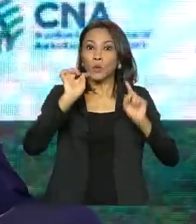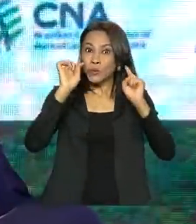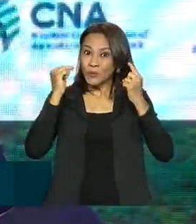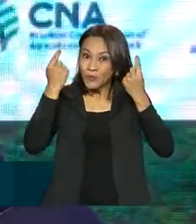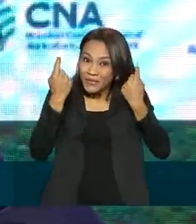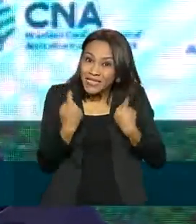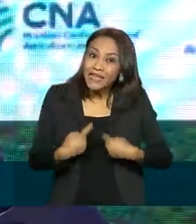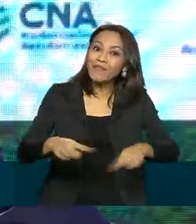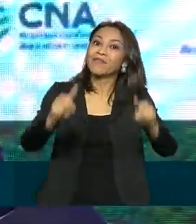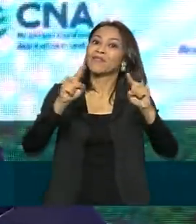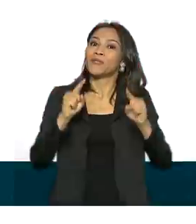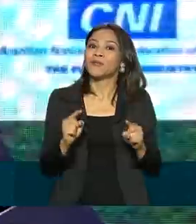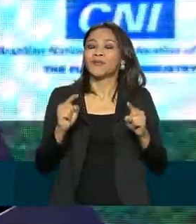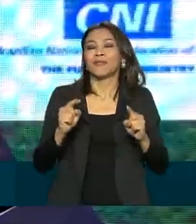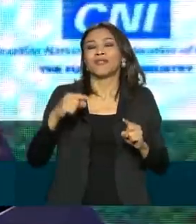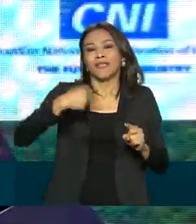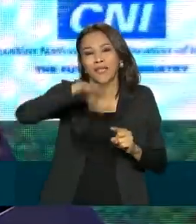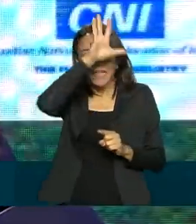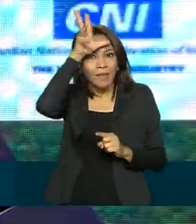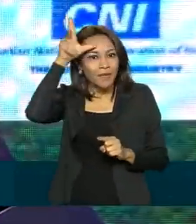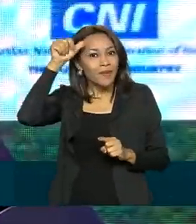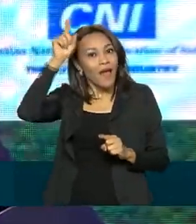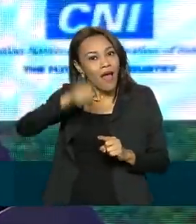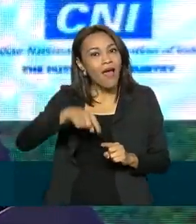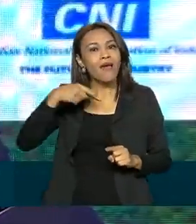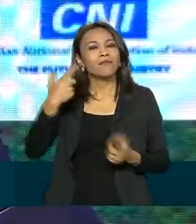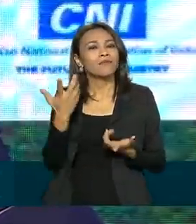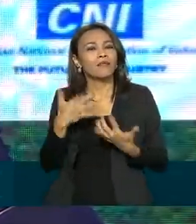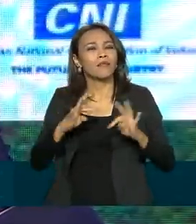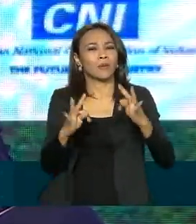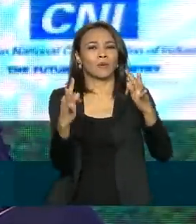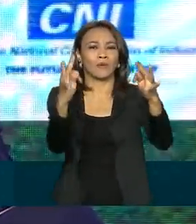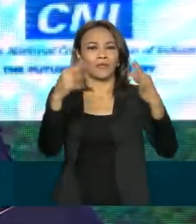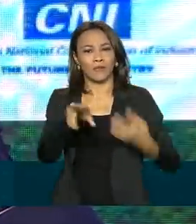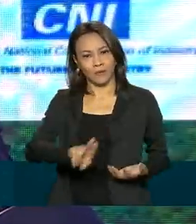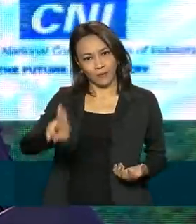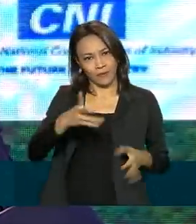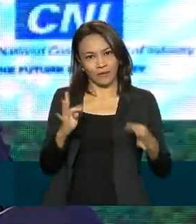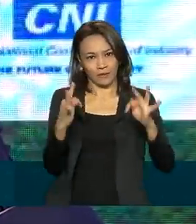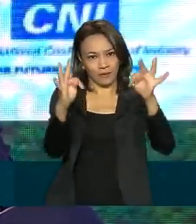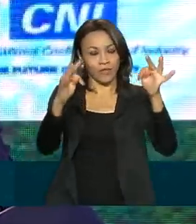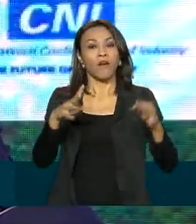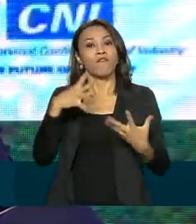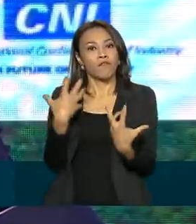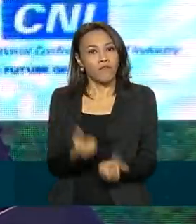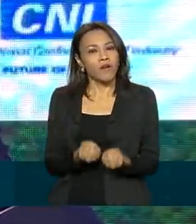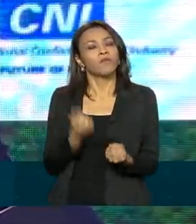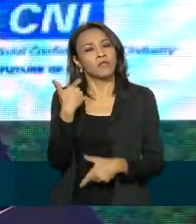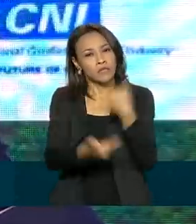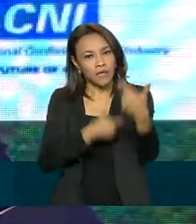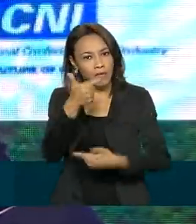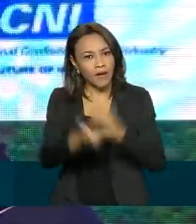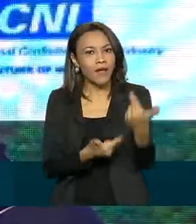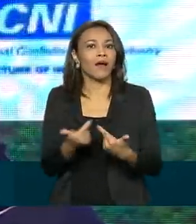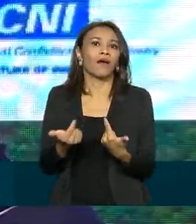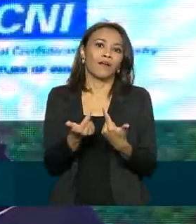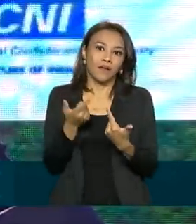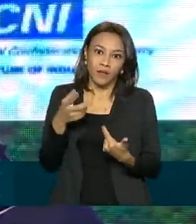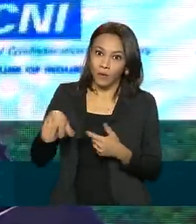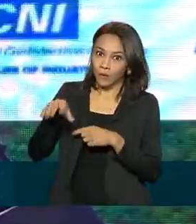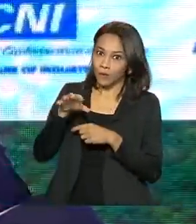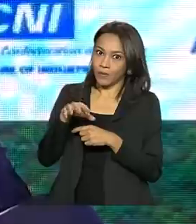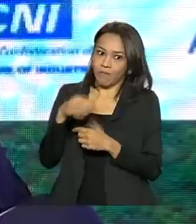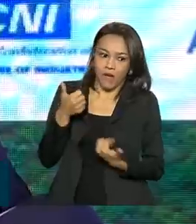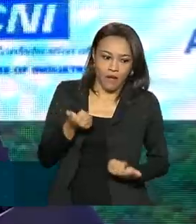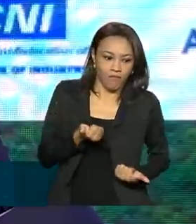ministro, é o desafio logístico. No projeto Norte Conectado, nós iremos trabalhar com a solução inovadora, que, para atender